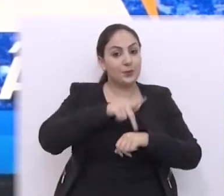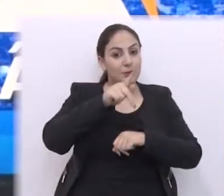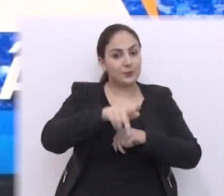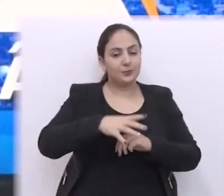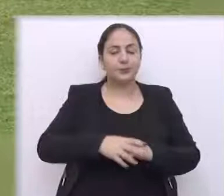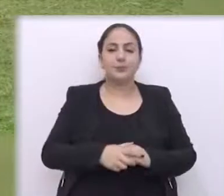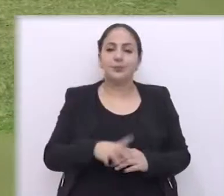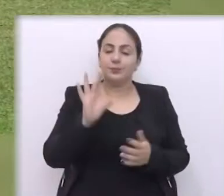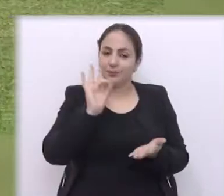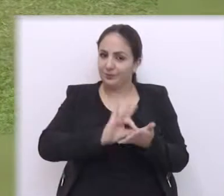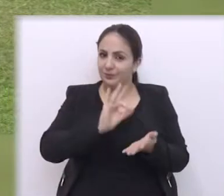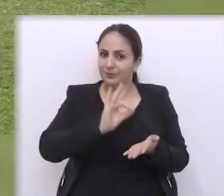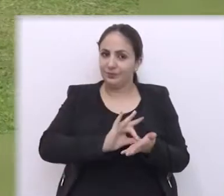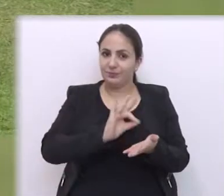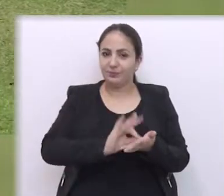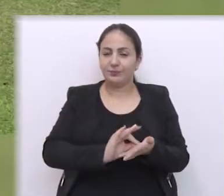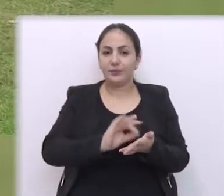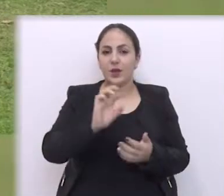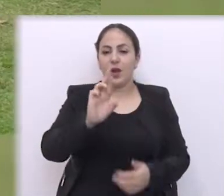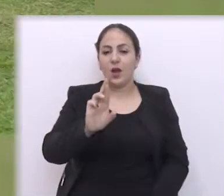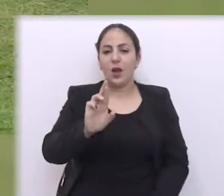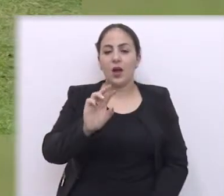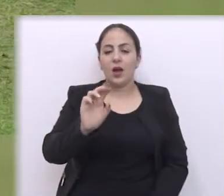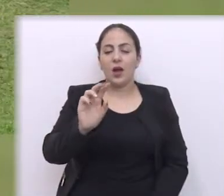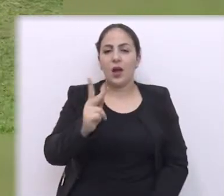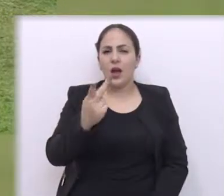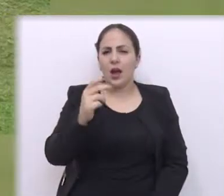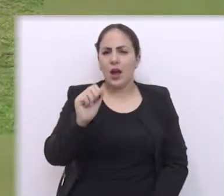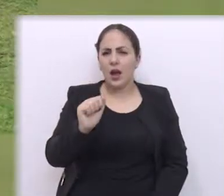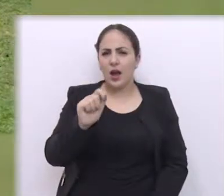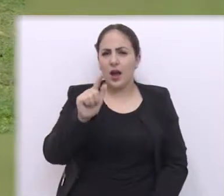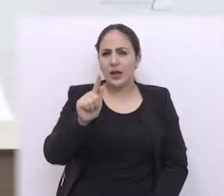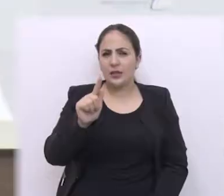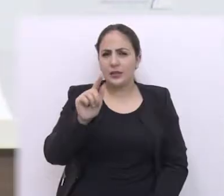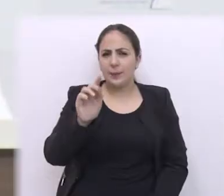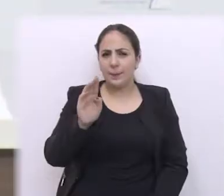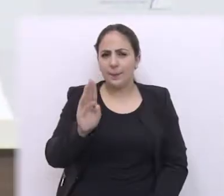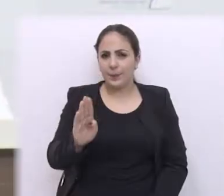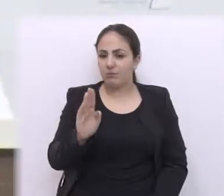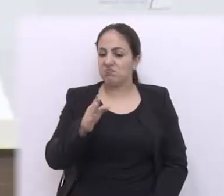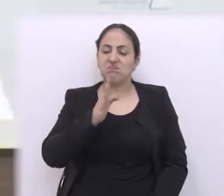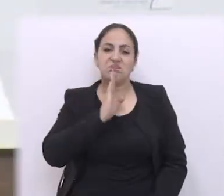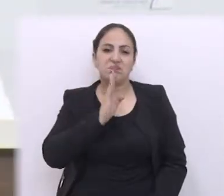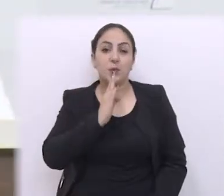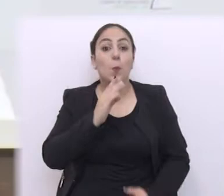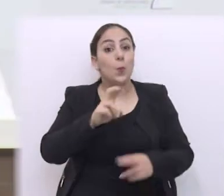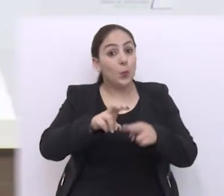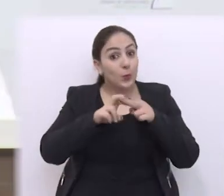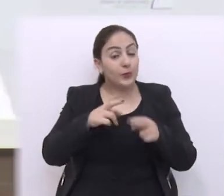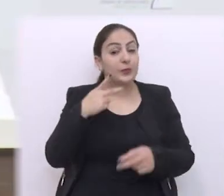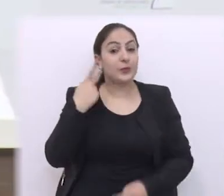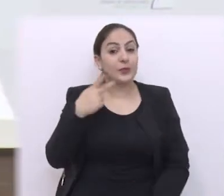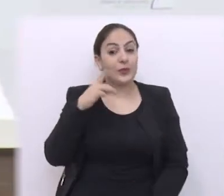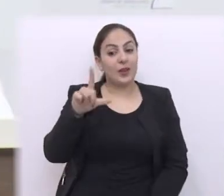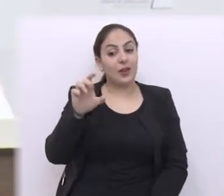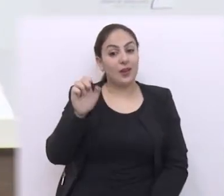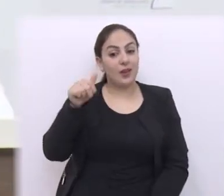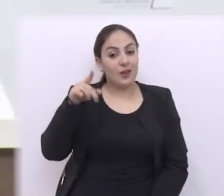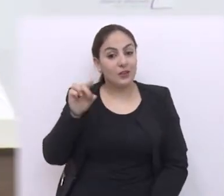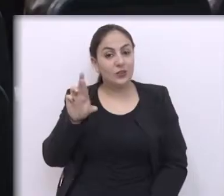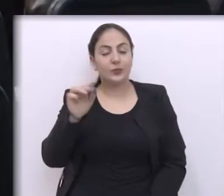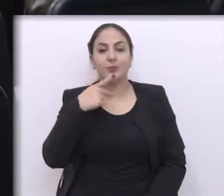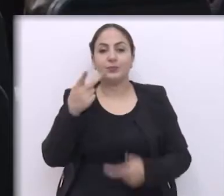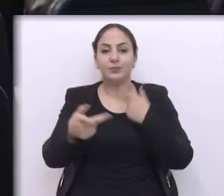Passo Fundo. Realmente o rugby não é muito conhecido por isso o vereador Leandro Rosso utilizou a